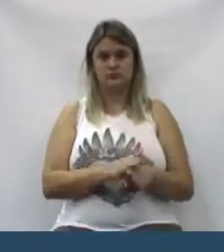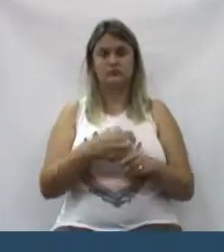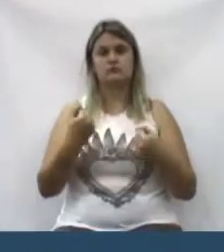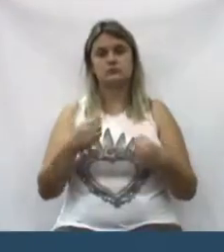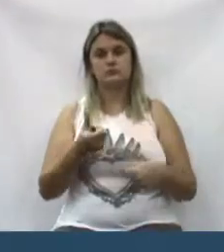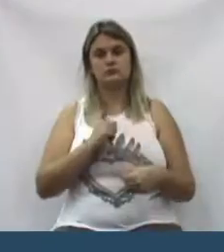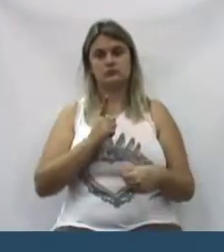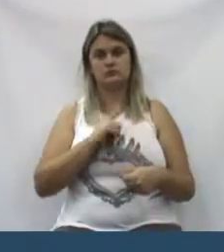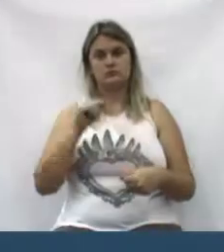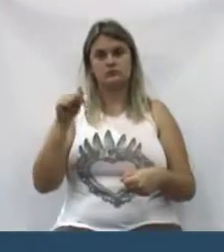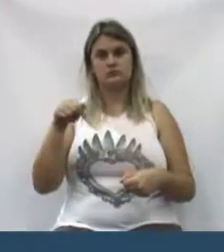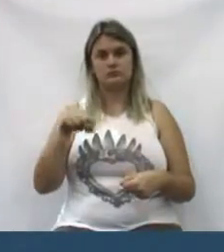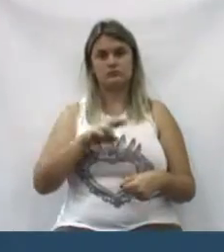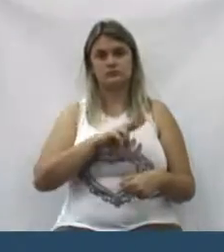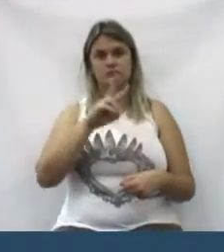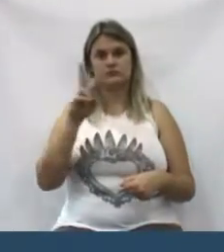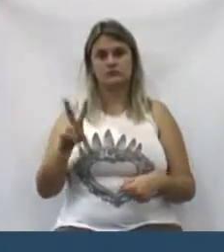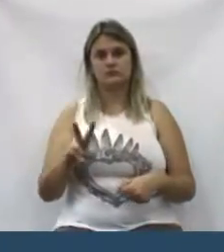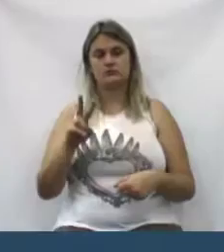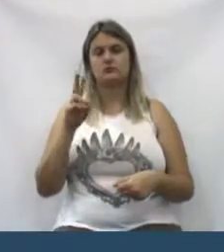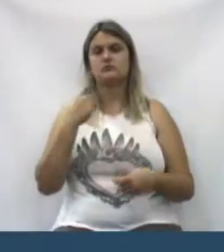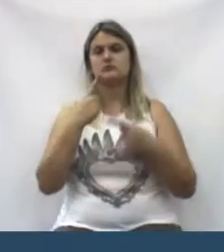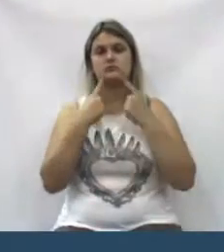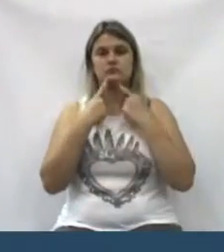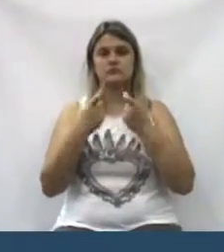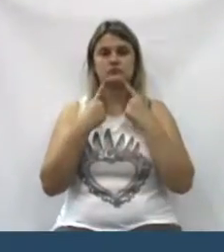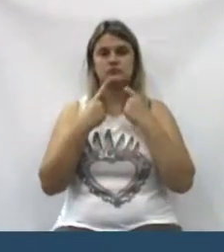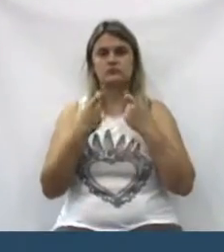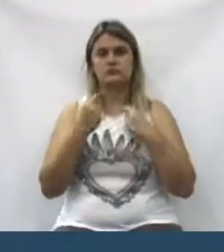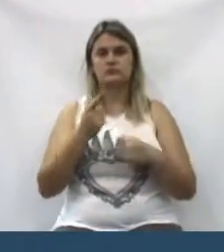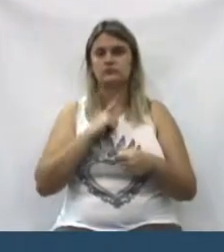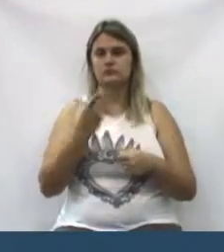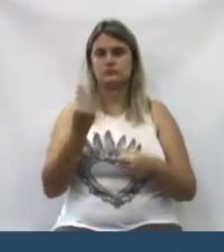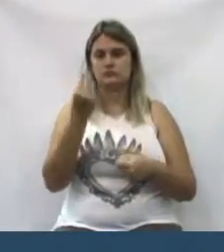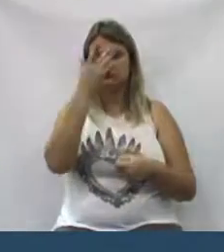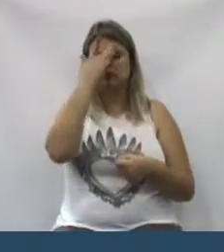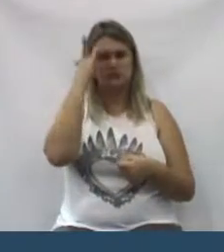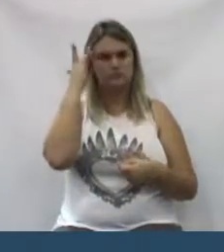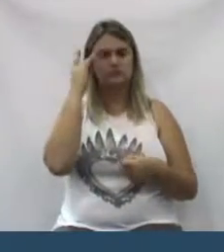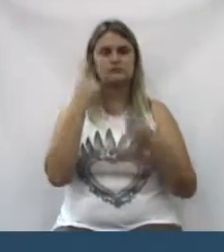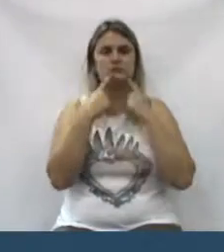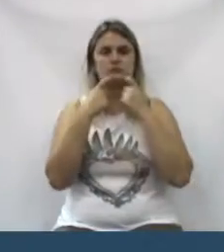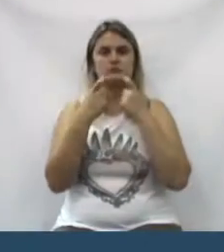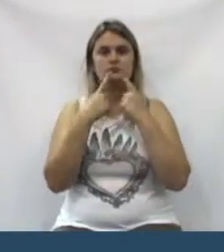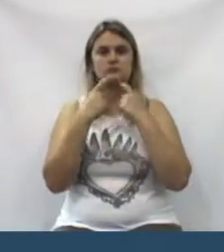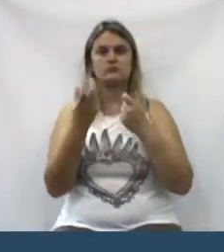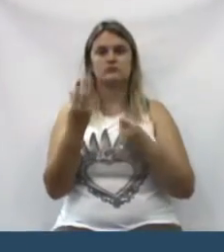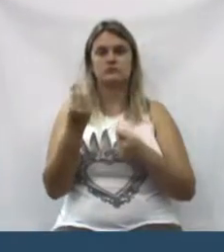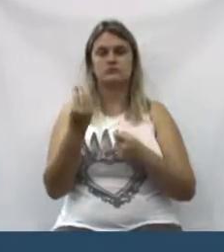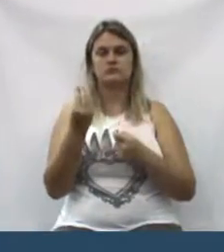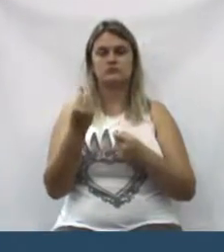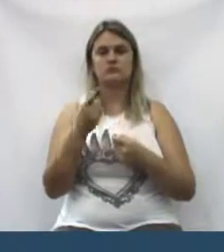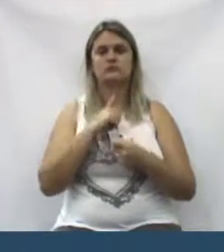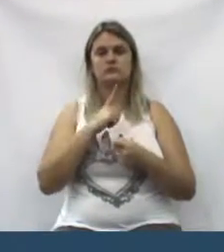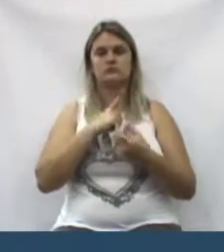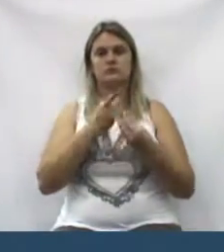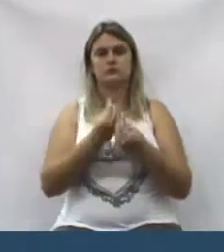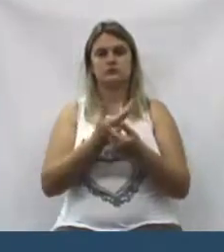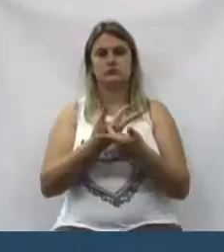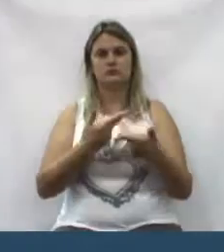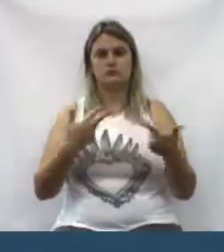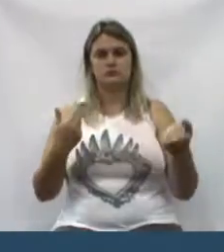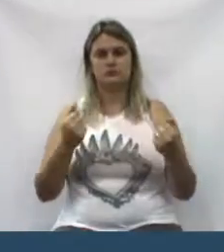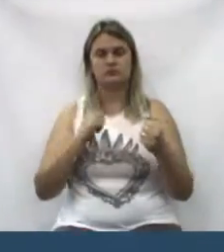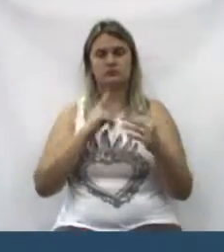nós temos aqueles aqui na União da Vitória que são do contra. Nós temos várias gente que são do contra. Várias coisas